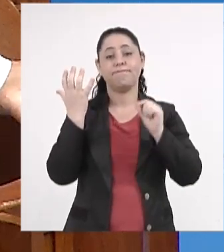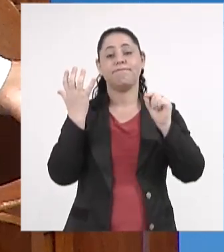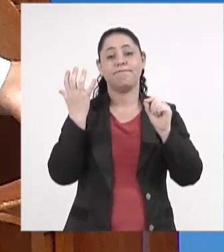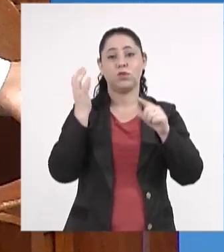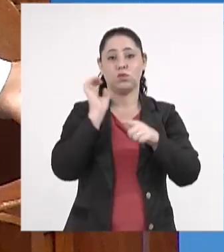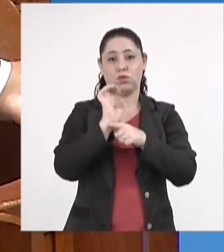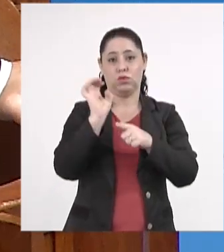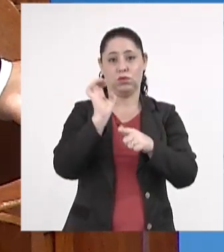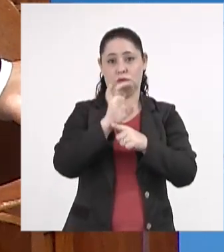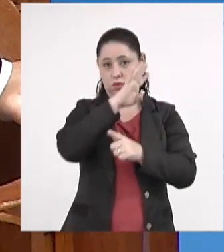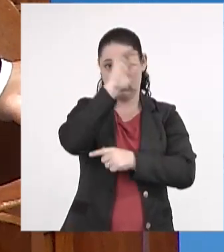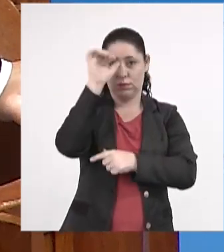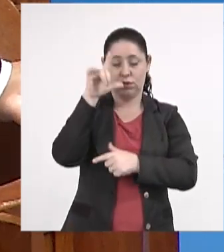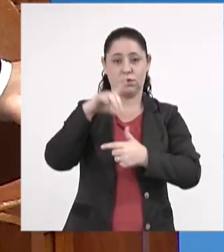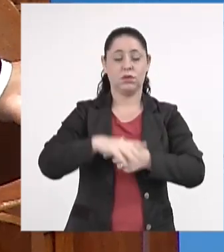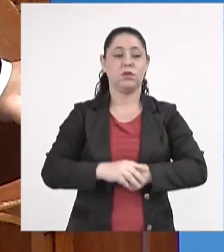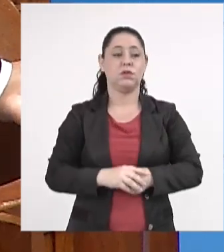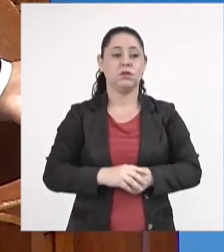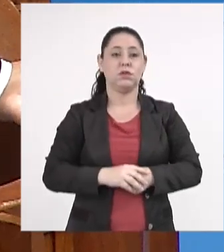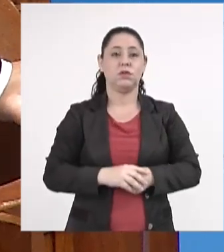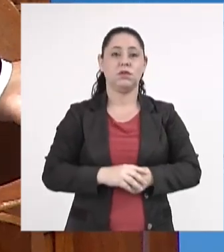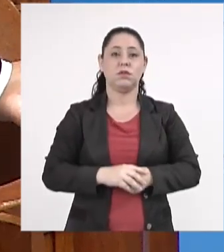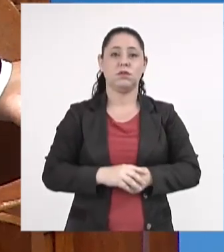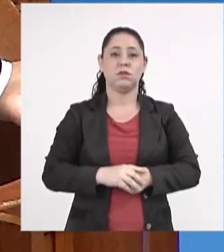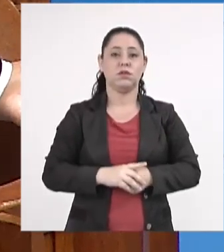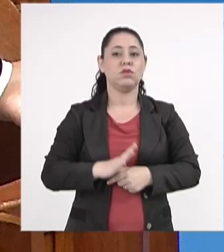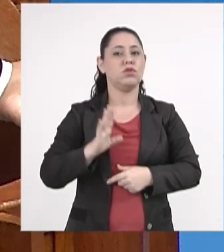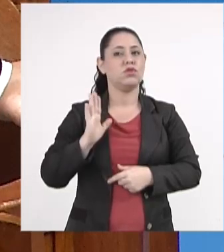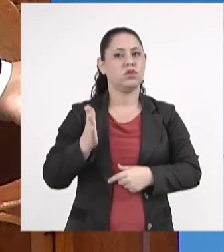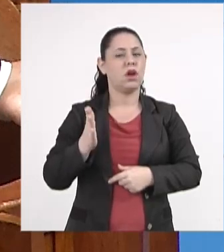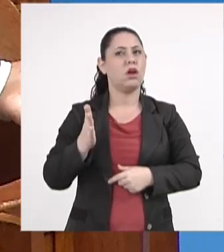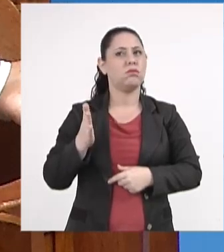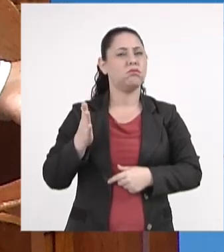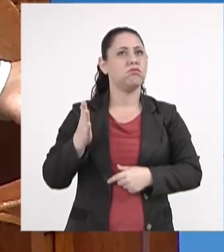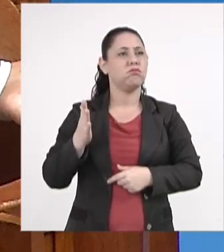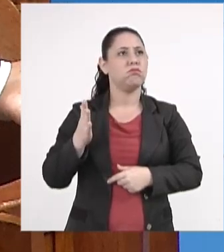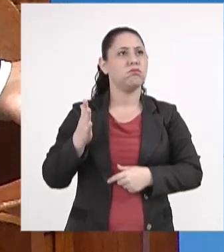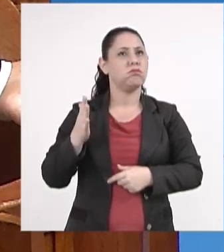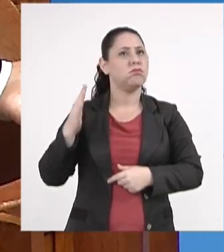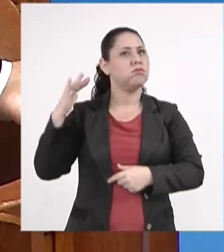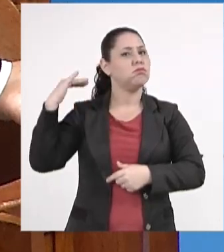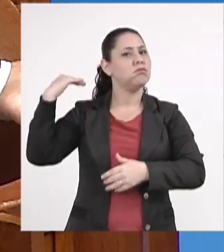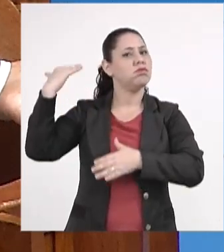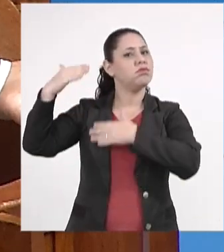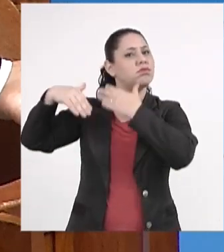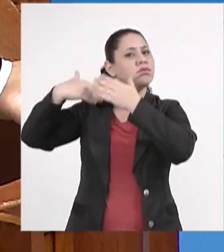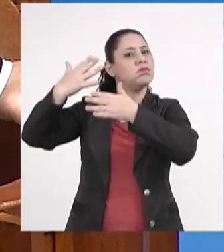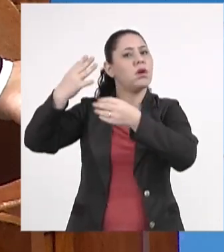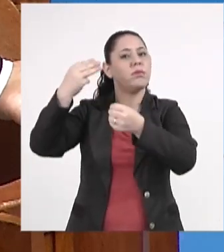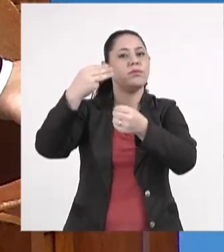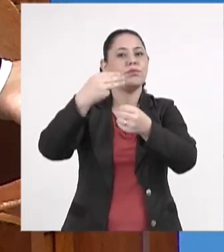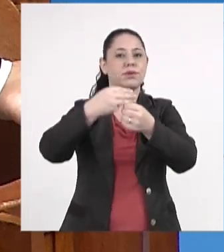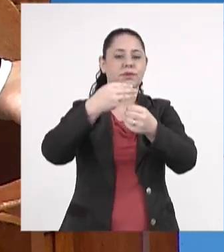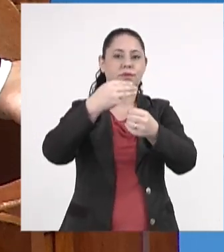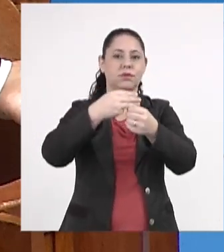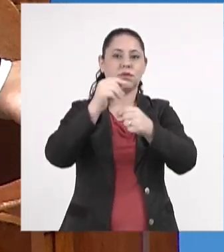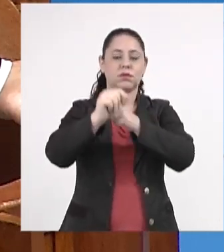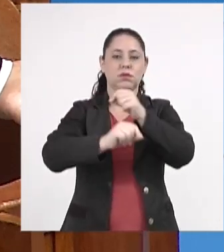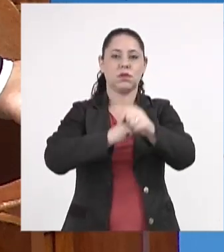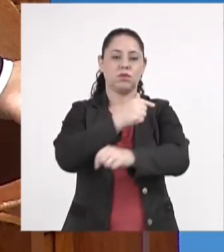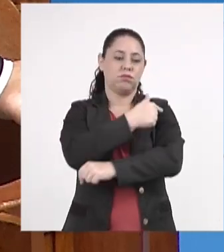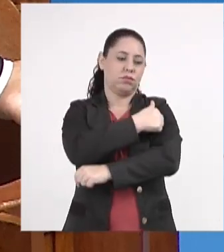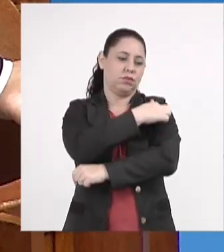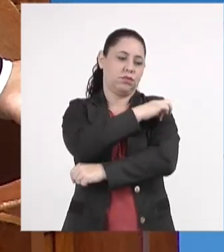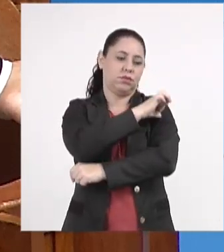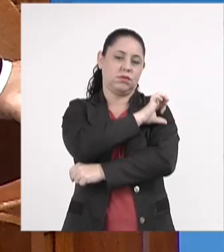Estado de Mato Grosso do Sul, ele vem já há algum tempo municipalizando as séries